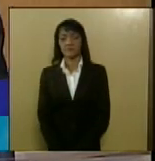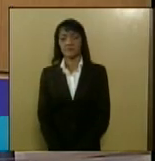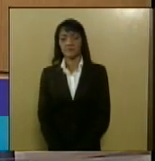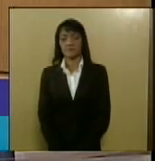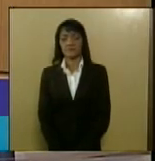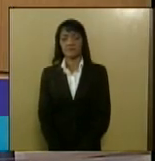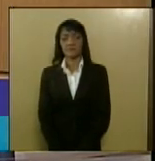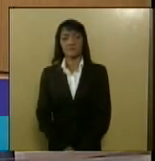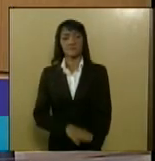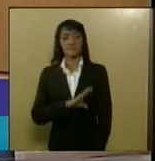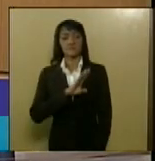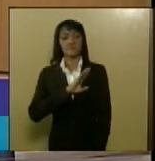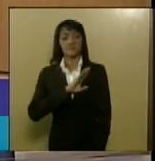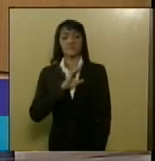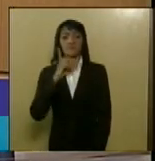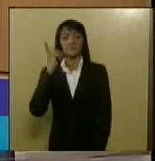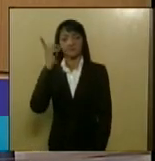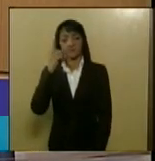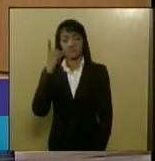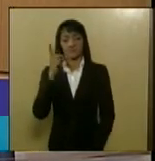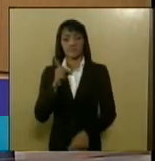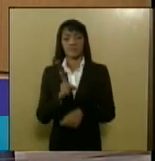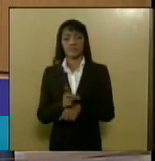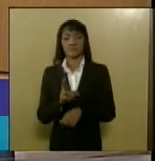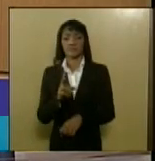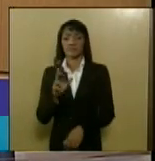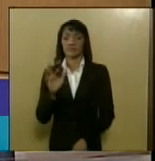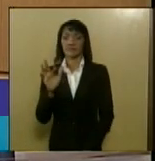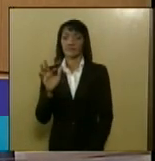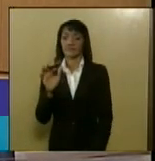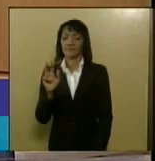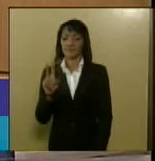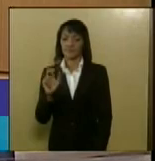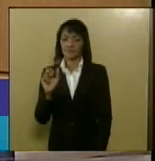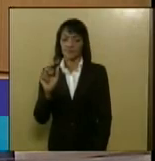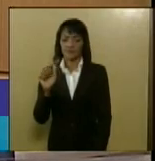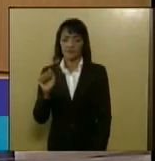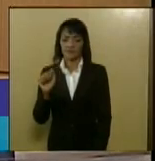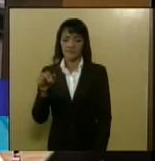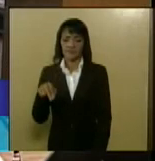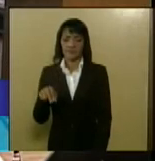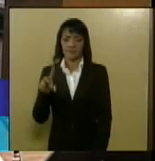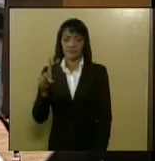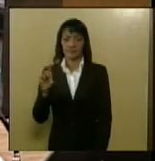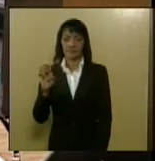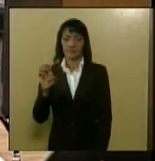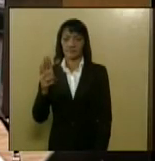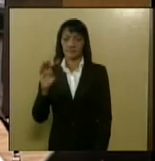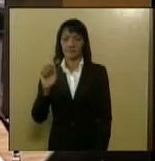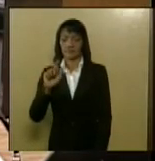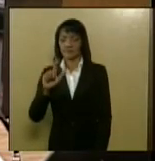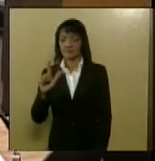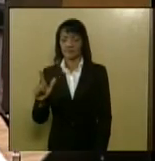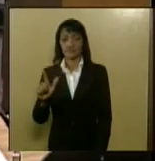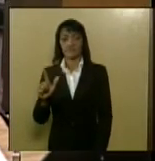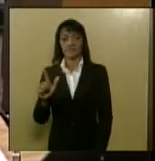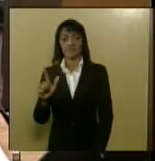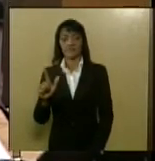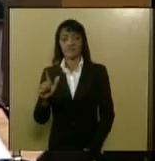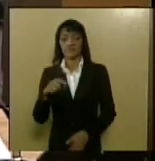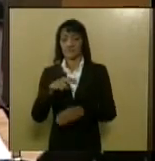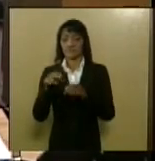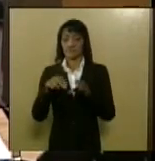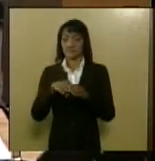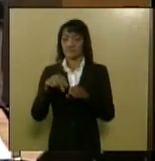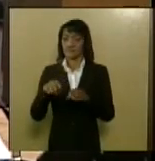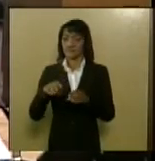colega deputado doutor Vanderbal é assim com muita propriedade que vossa excelência chega a esta tribuna